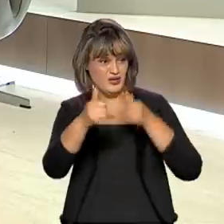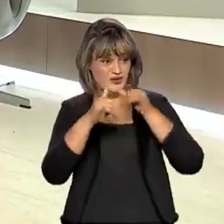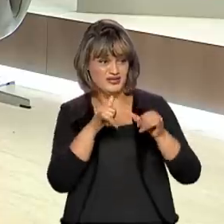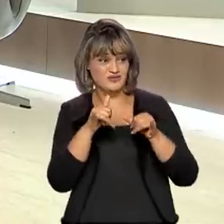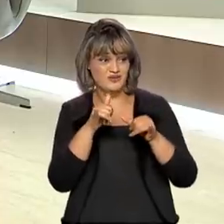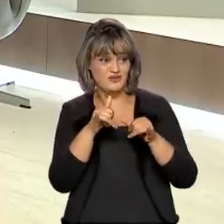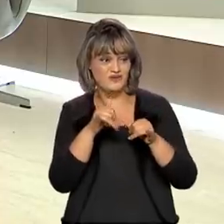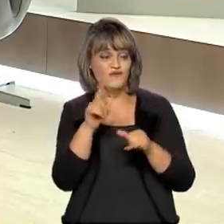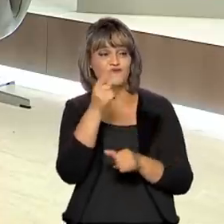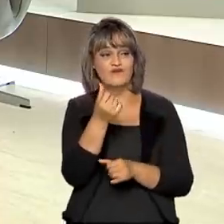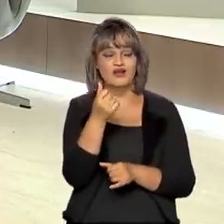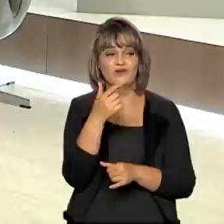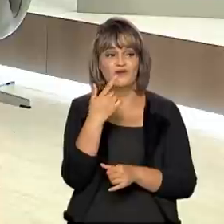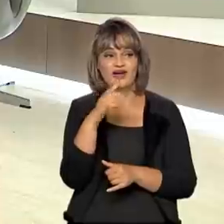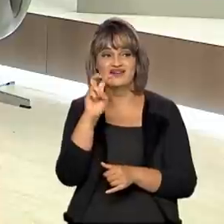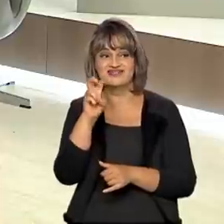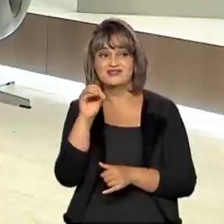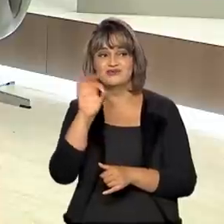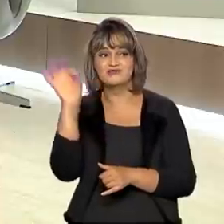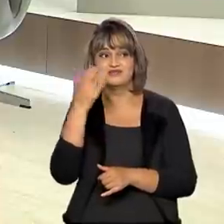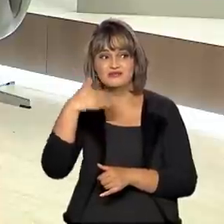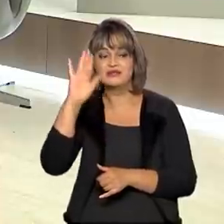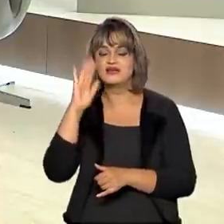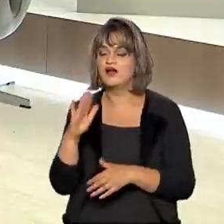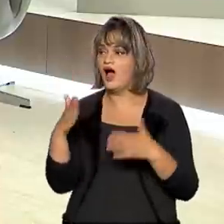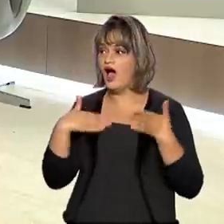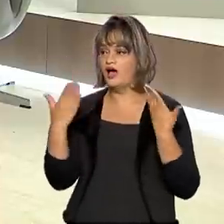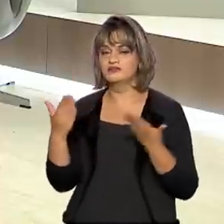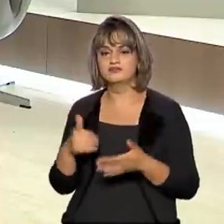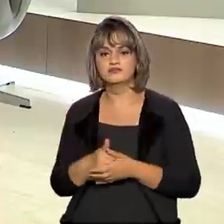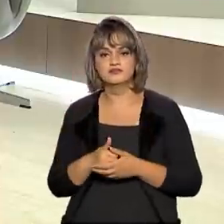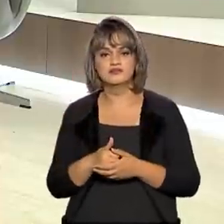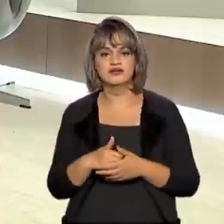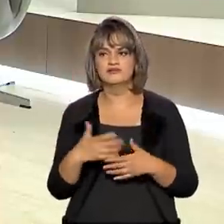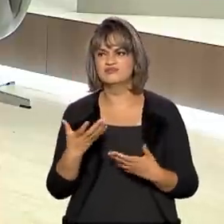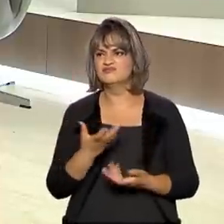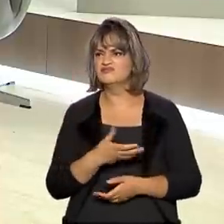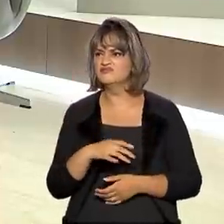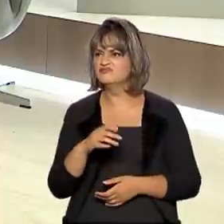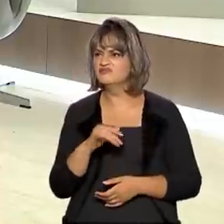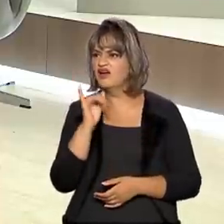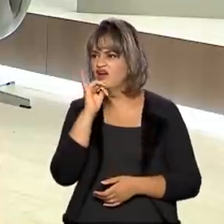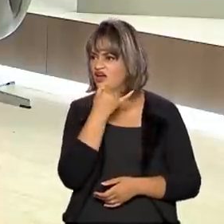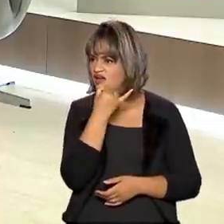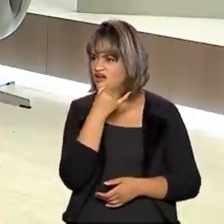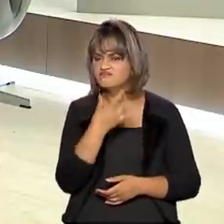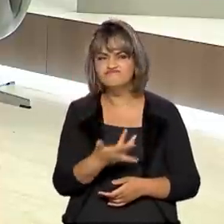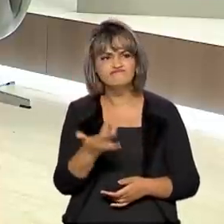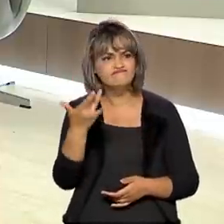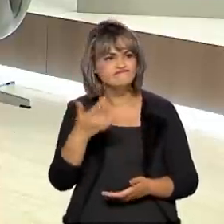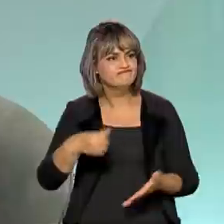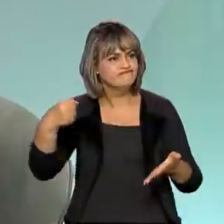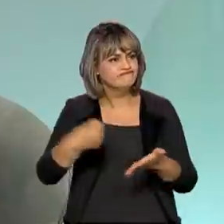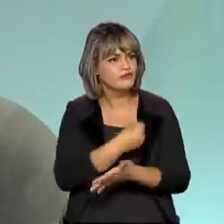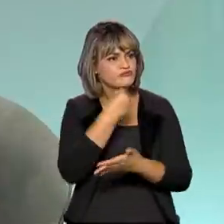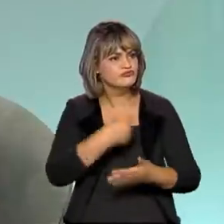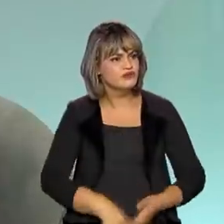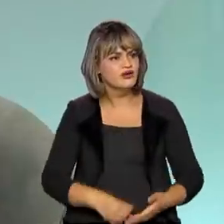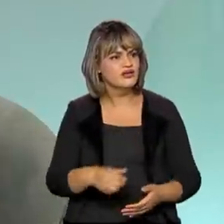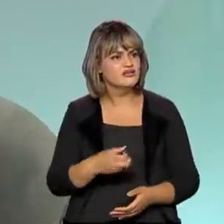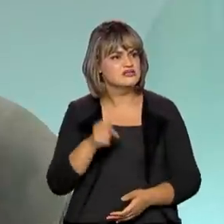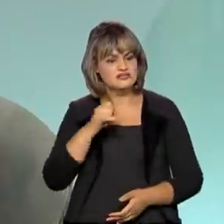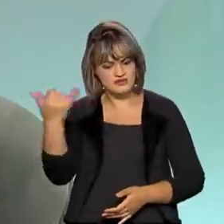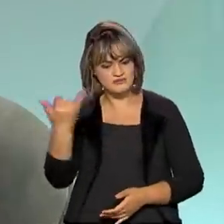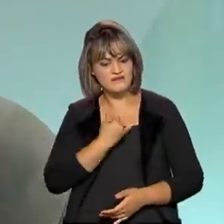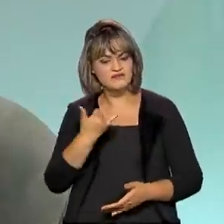X, era 50% mais caro do que o que você consumiu. E tinha aquela frustração, aquela reclamação, poxa vida, se me dissessem que a